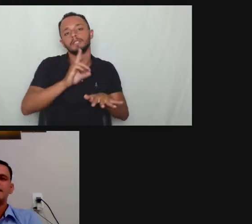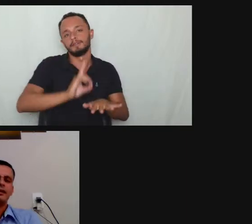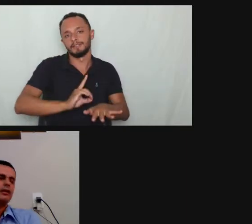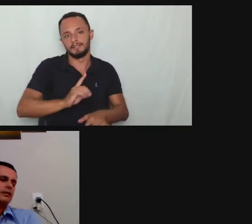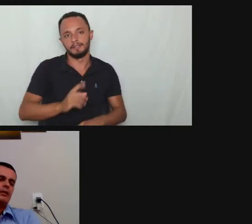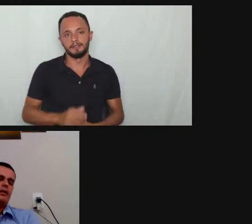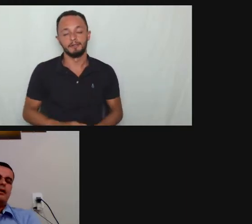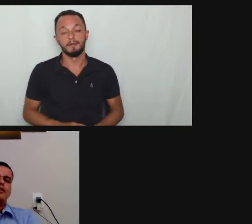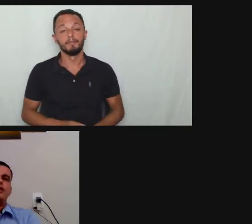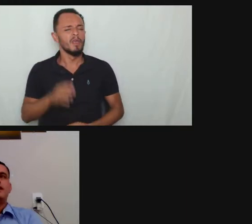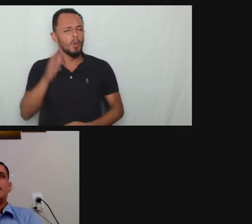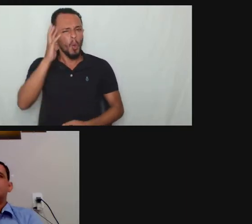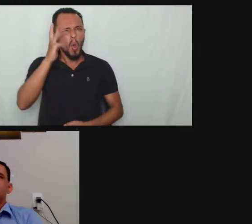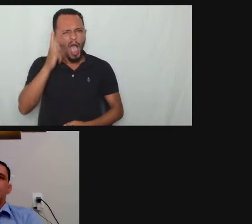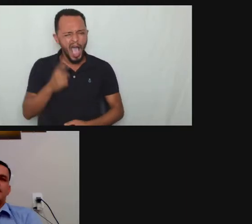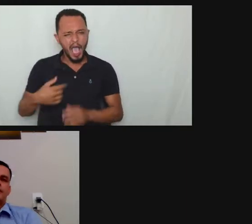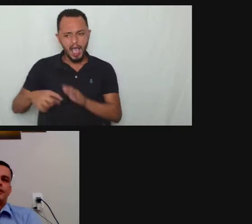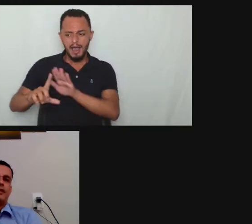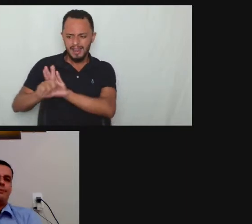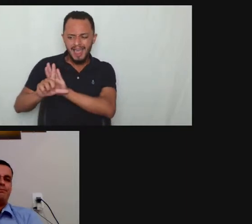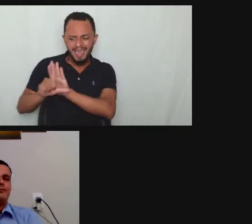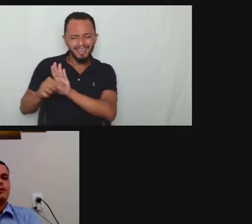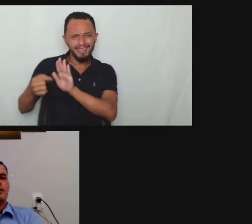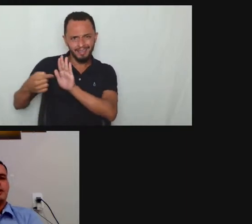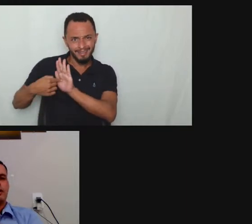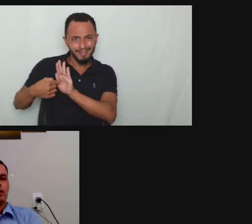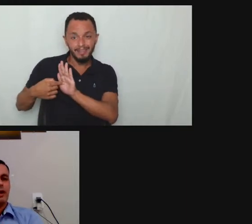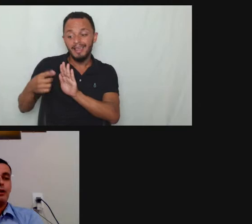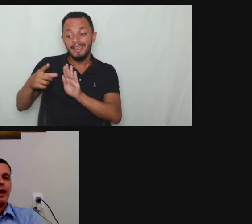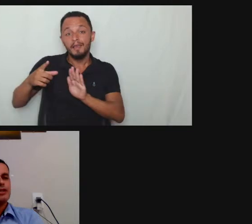lá na CLT tinha que ter tinha